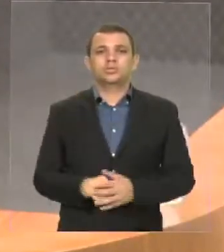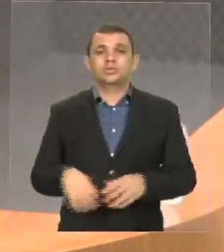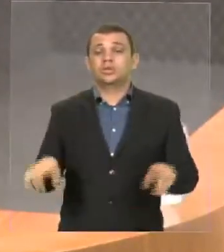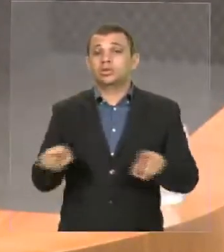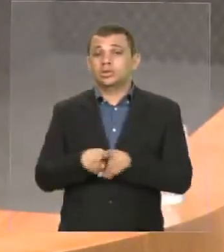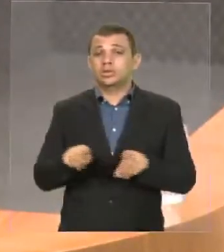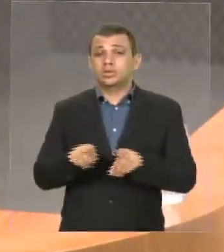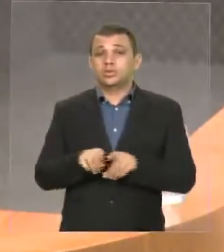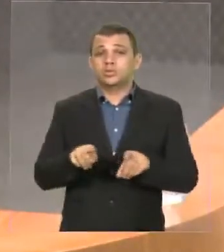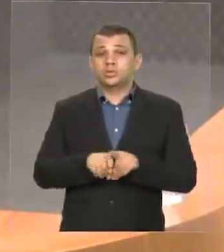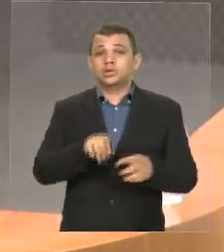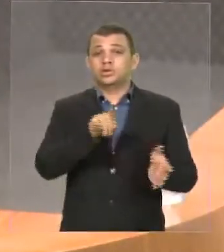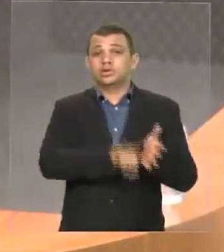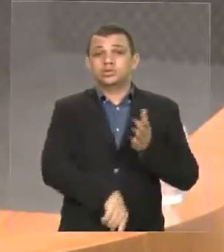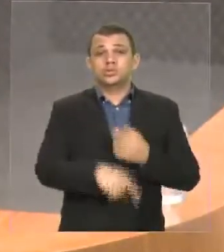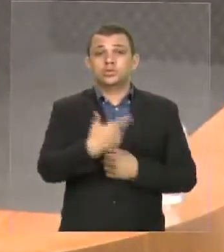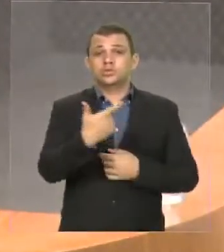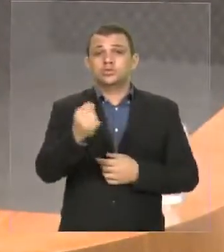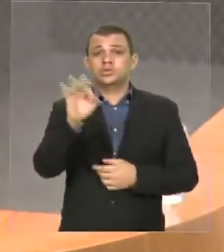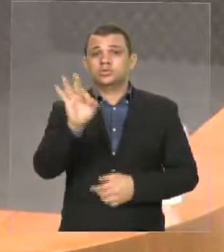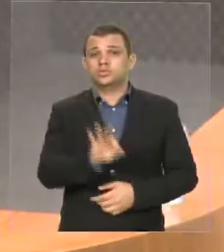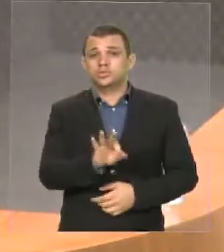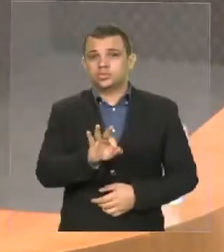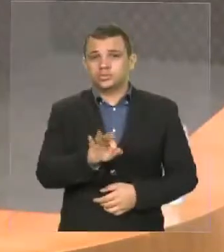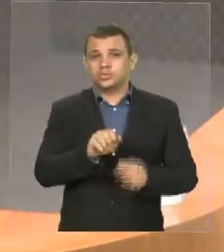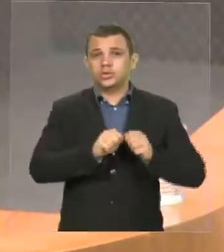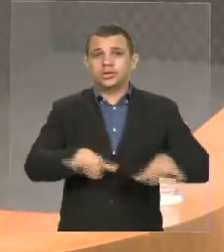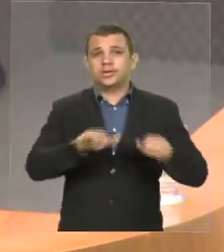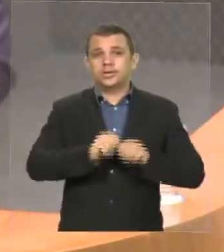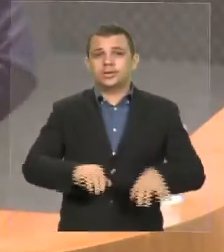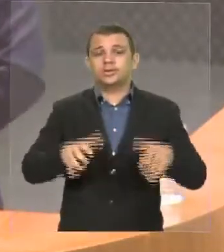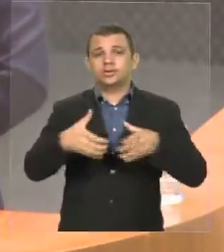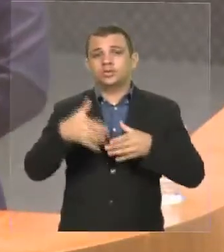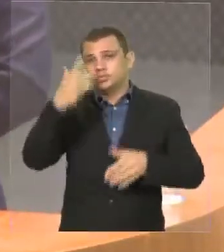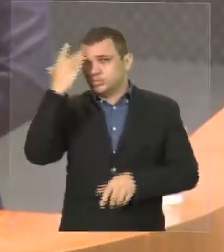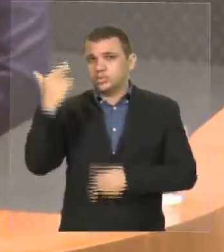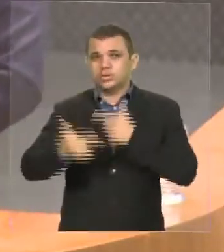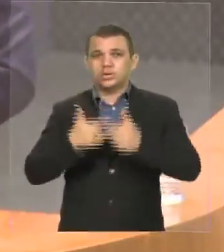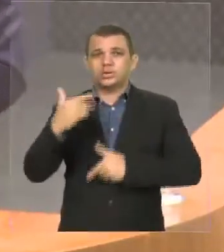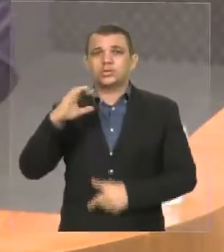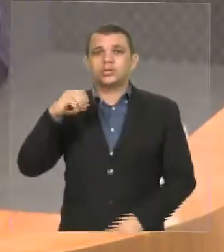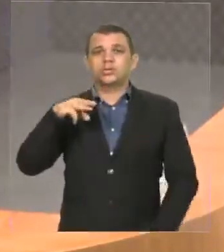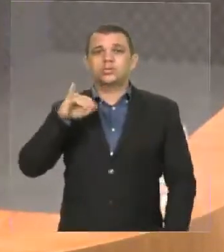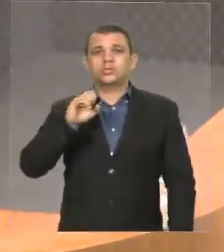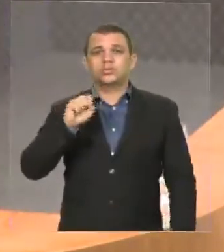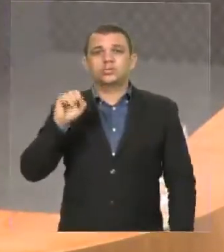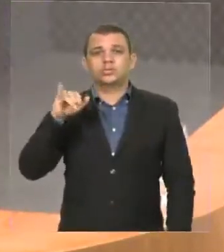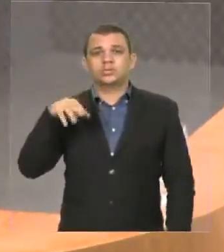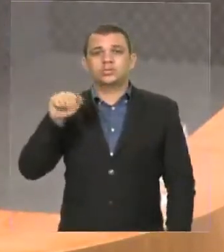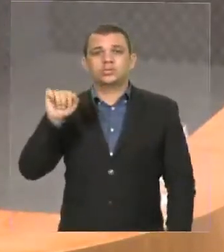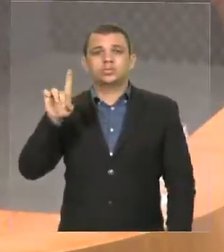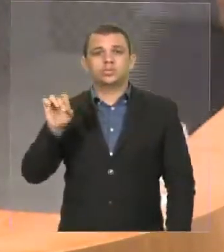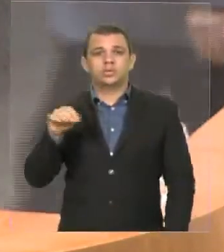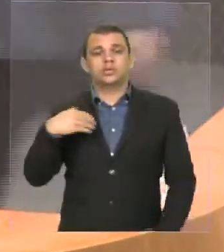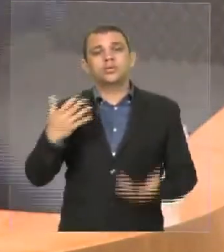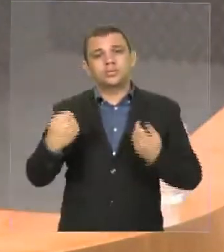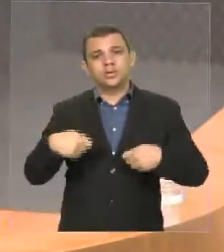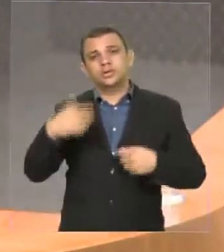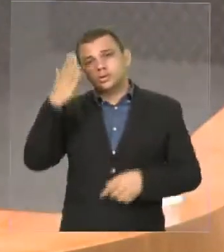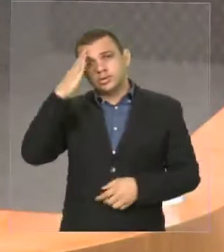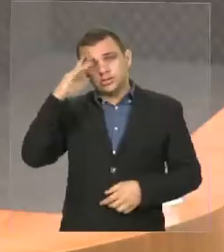das despesas com funcionários comissionados. Temos que saber se o governador Flávio Dino está disposto